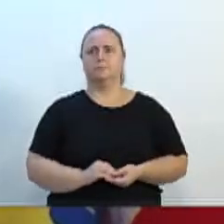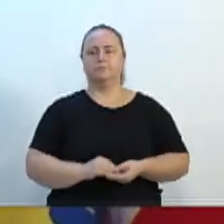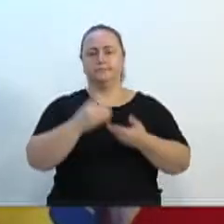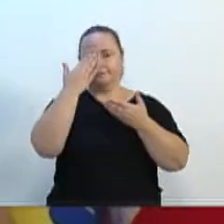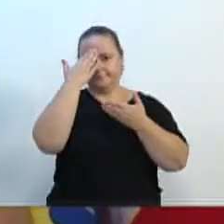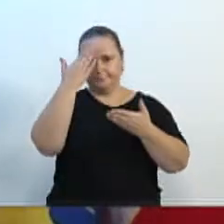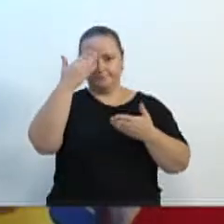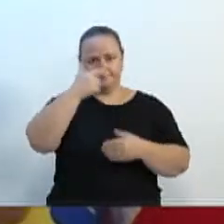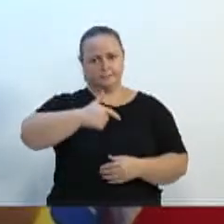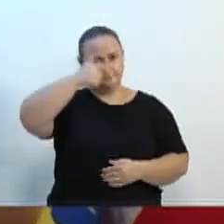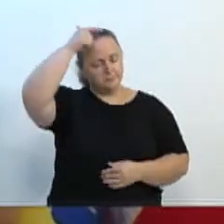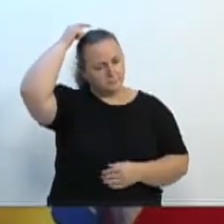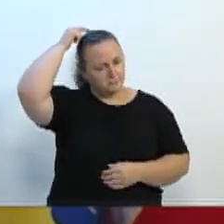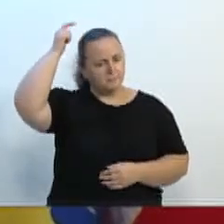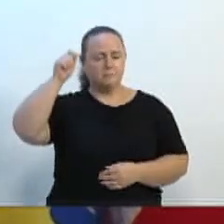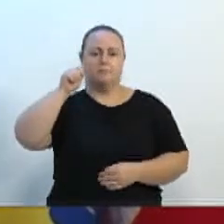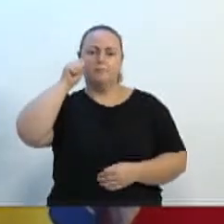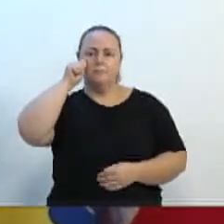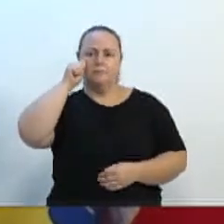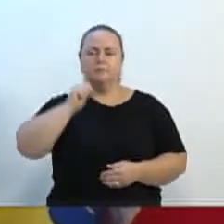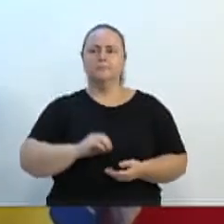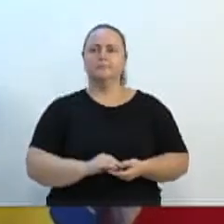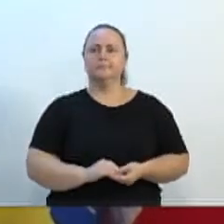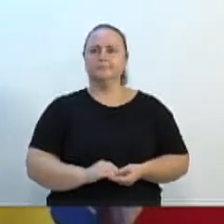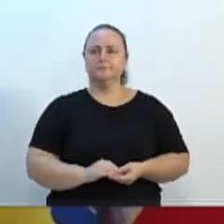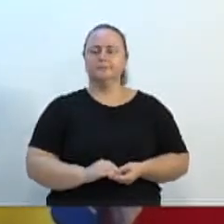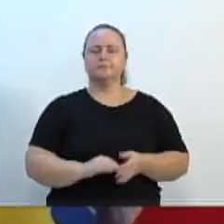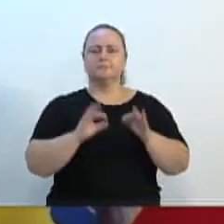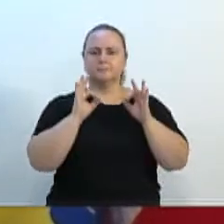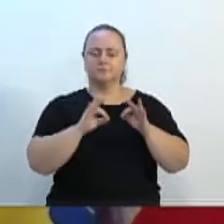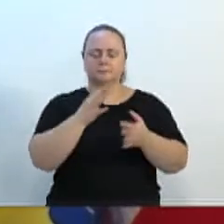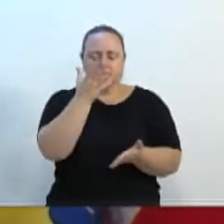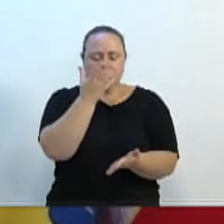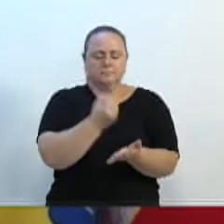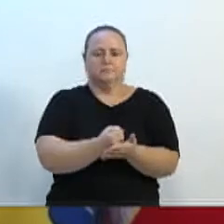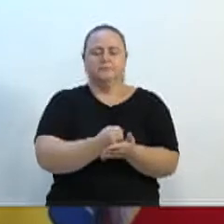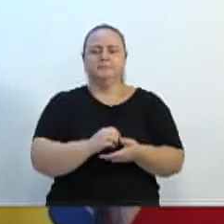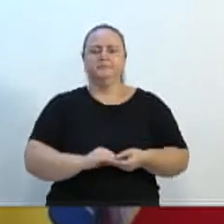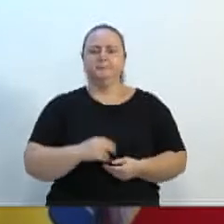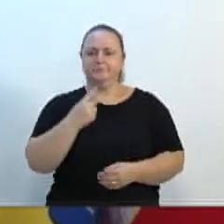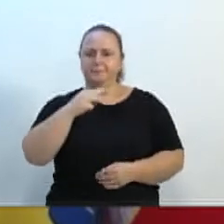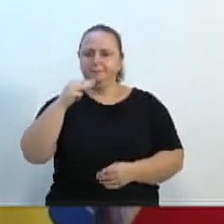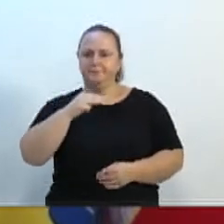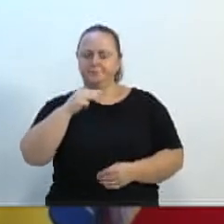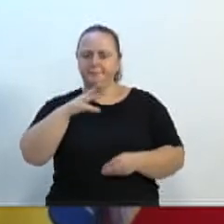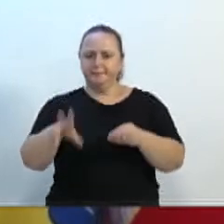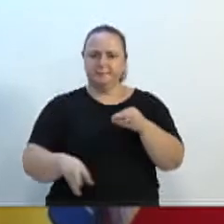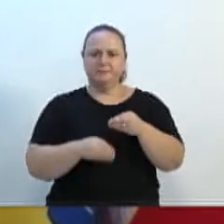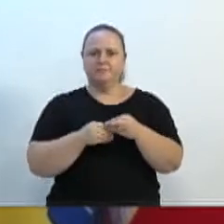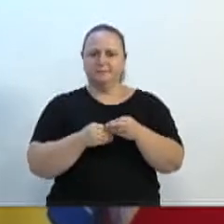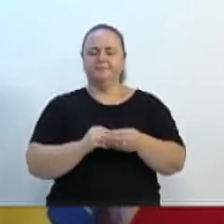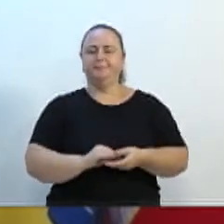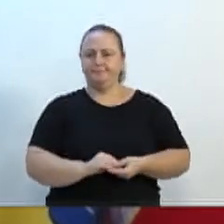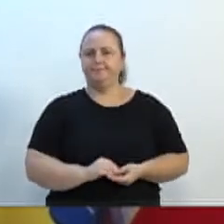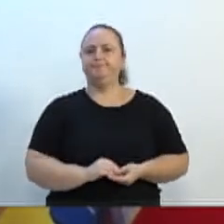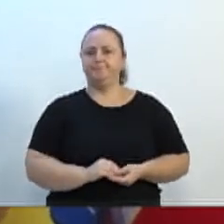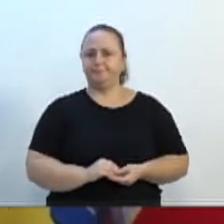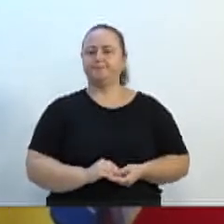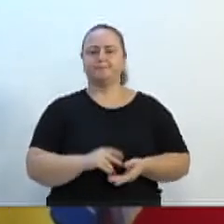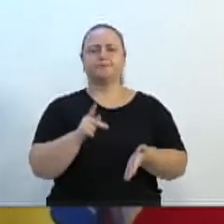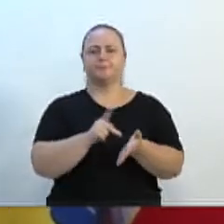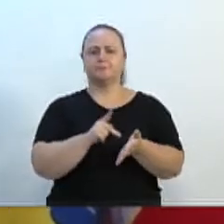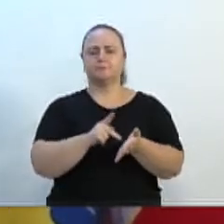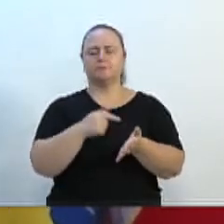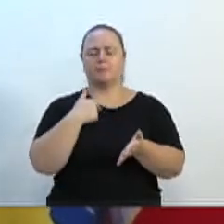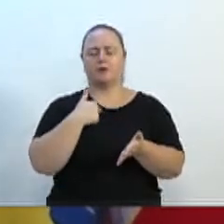vereador Adriano Pereira e ao Almir que me pediram a parte. Realmente quero incluir mais dois minutos, por favor. Mais dois minutos, vossa excelência. Incluir a parte deles ao meu